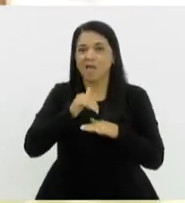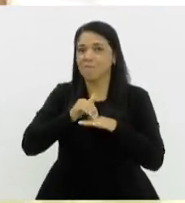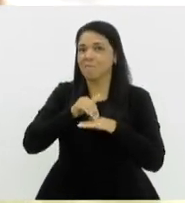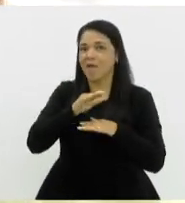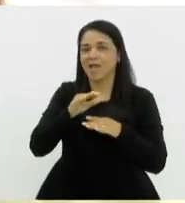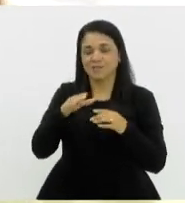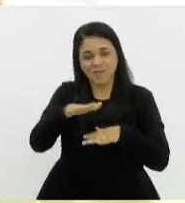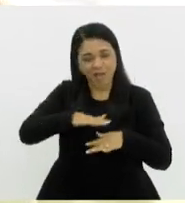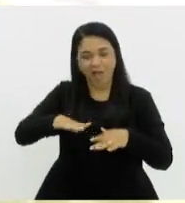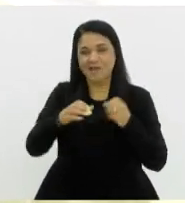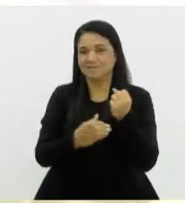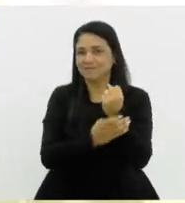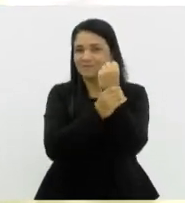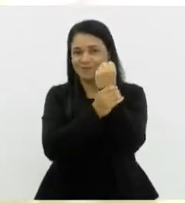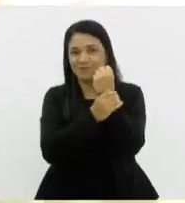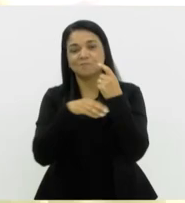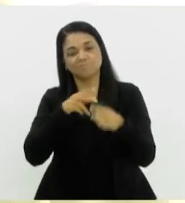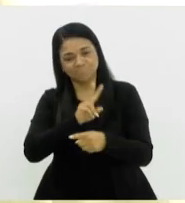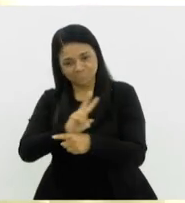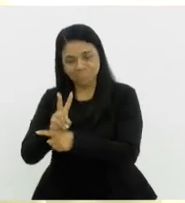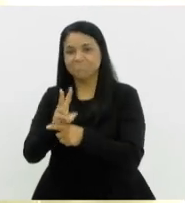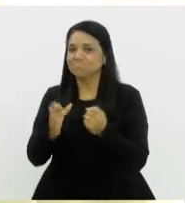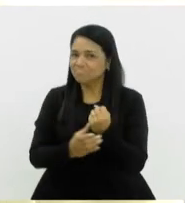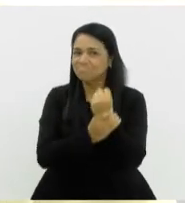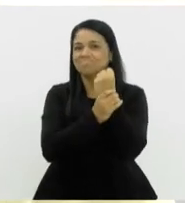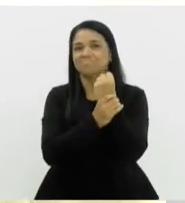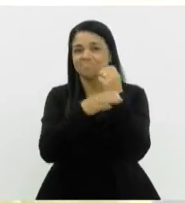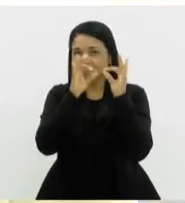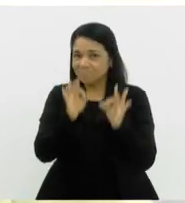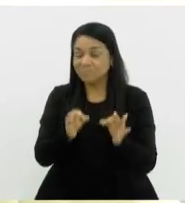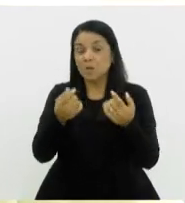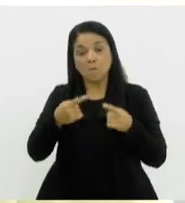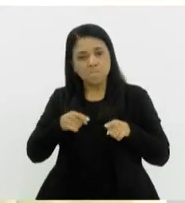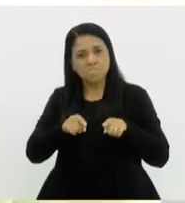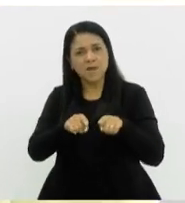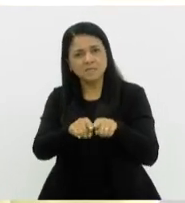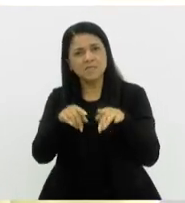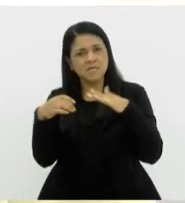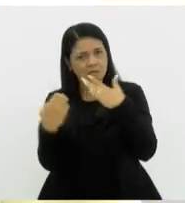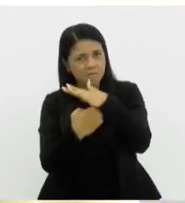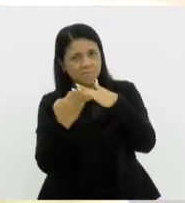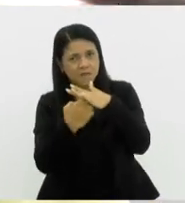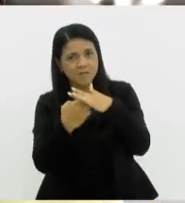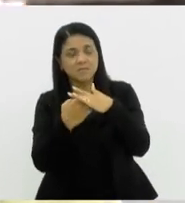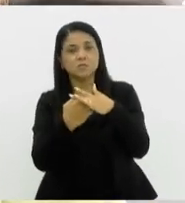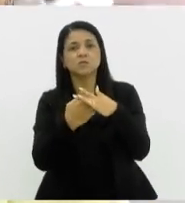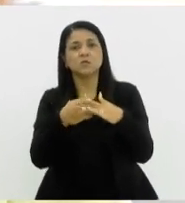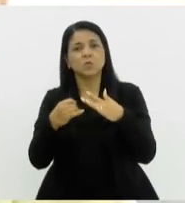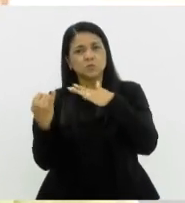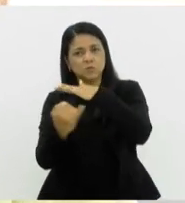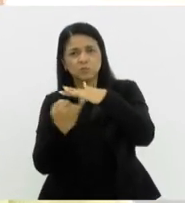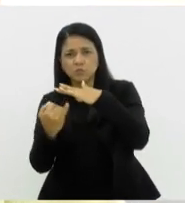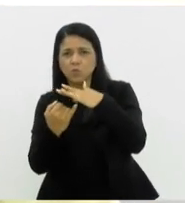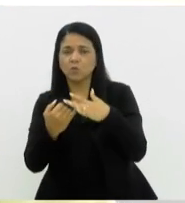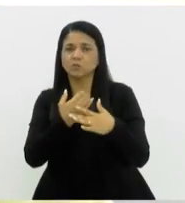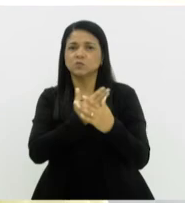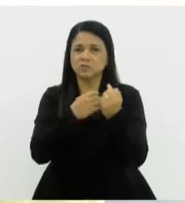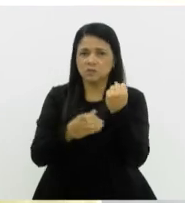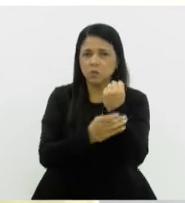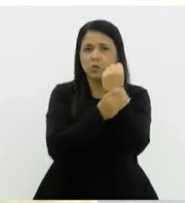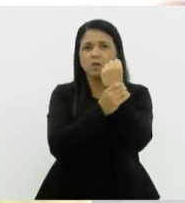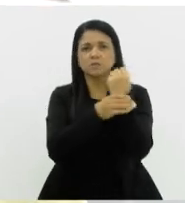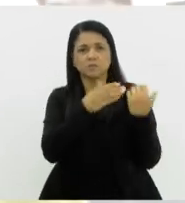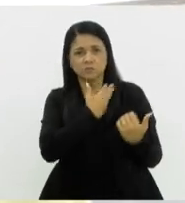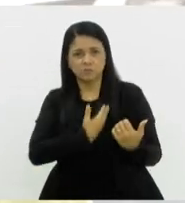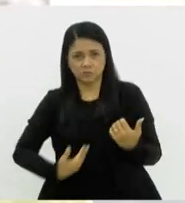prover mais segurança para as mulheres. A empresa trabalha também em parceria com os órgãos de segurança do estado do Rio de Janeiro, também com a polícia militar. Como